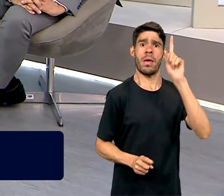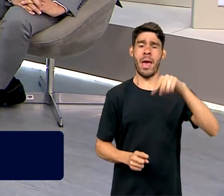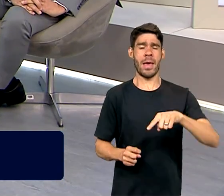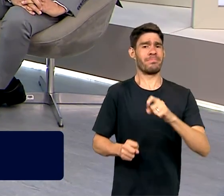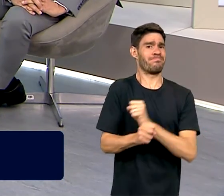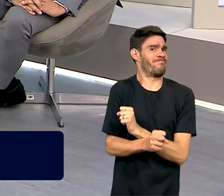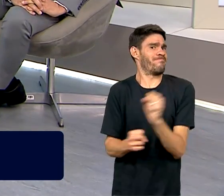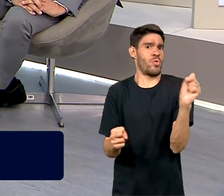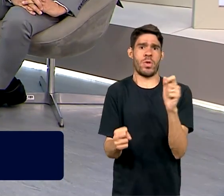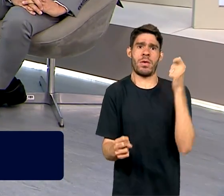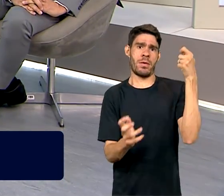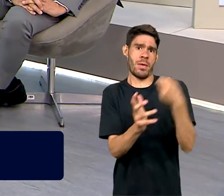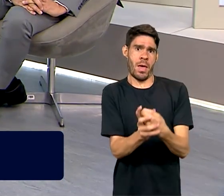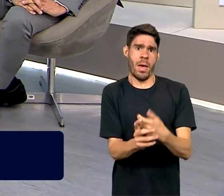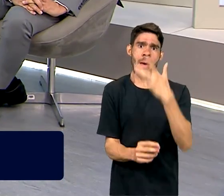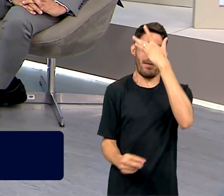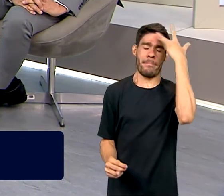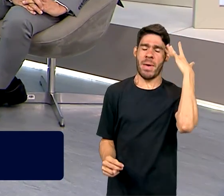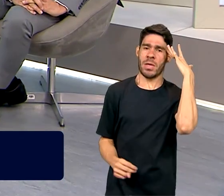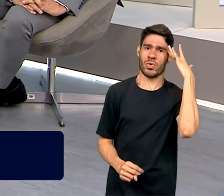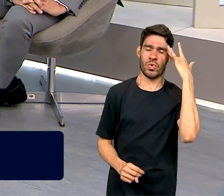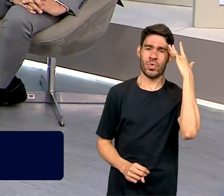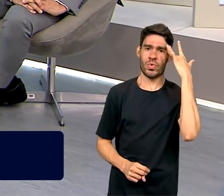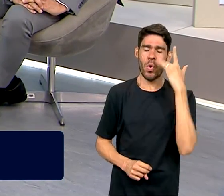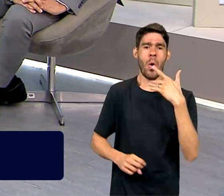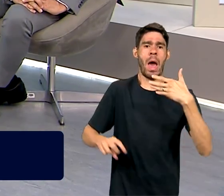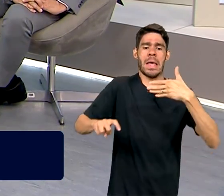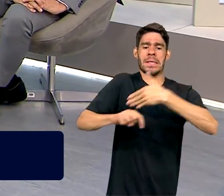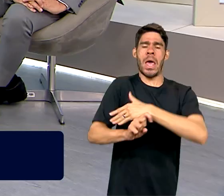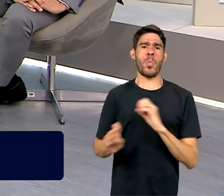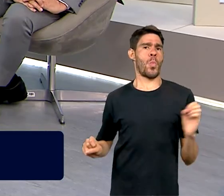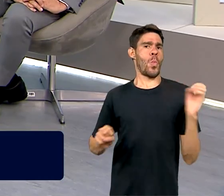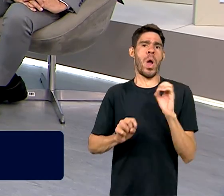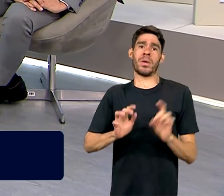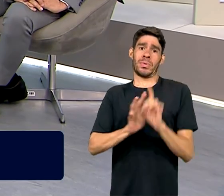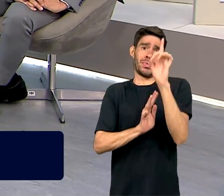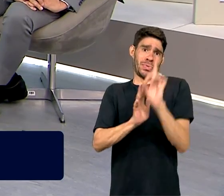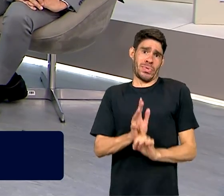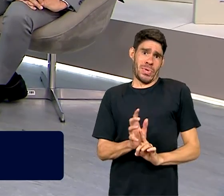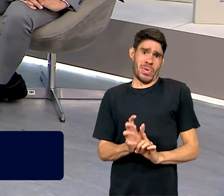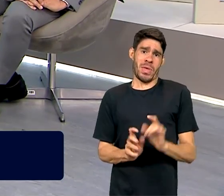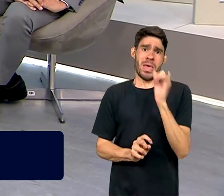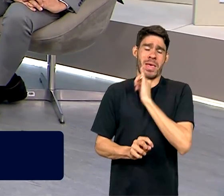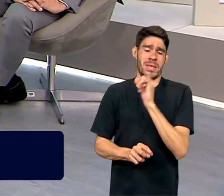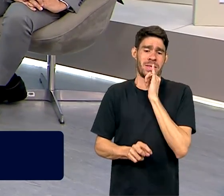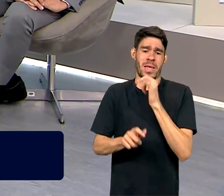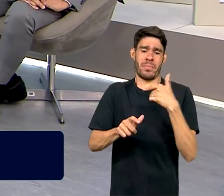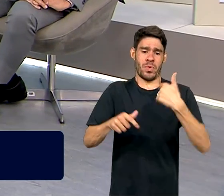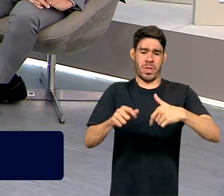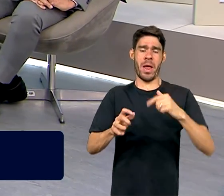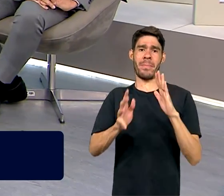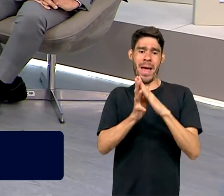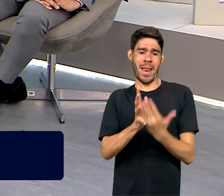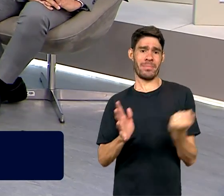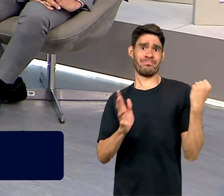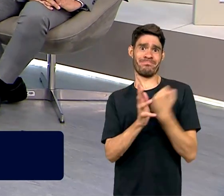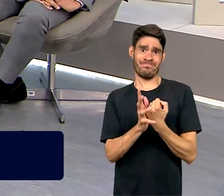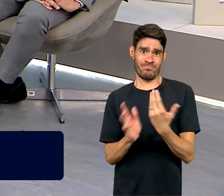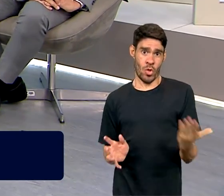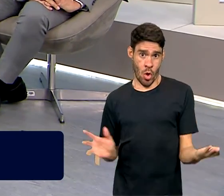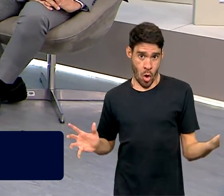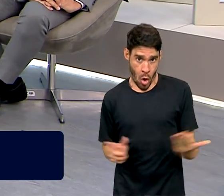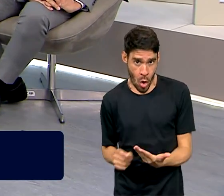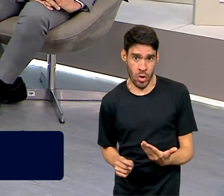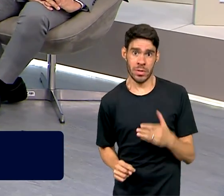impagáveis e deixam o ex-presidiário sem acesso a diversos direitos, inclusive de trabalhar com carteira assinada. Hoje,